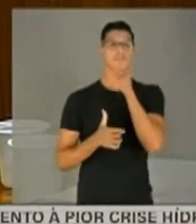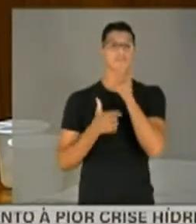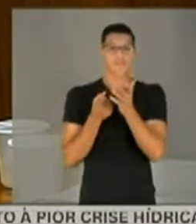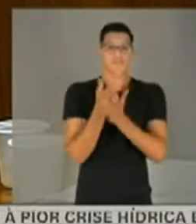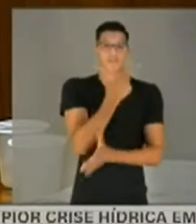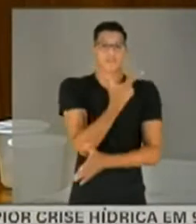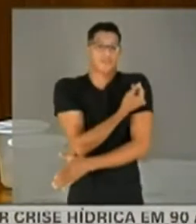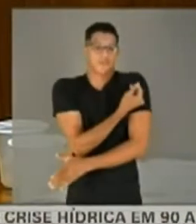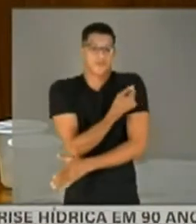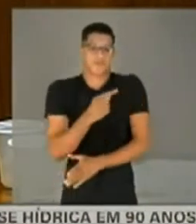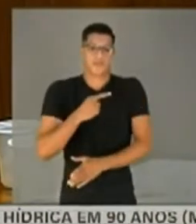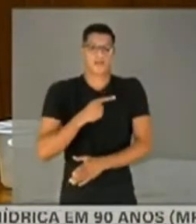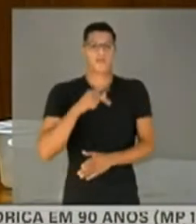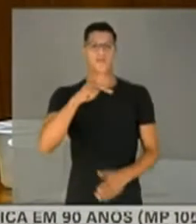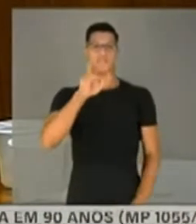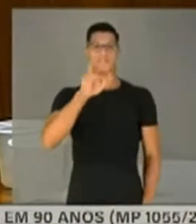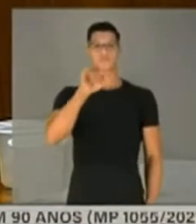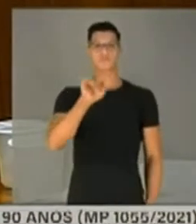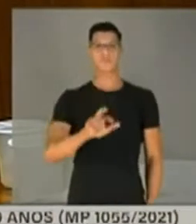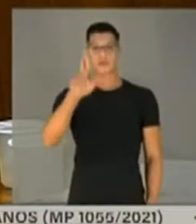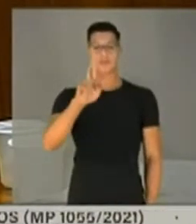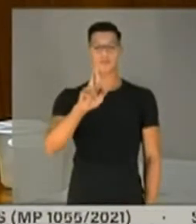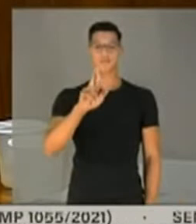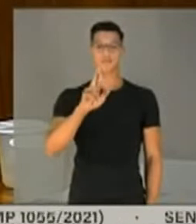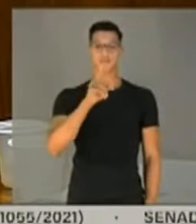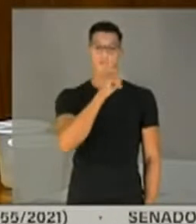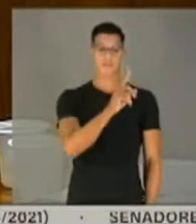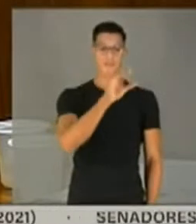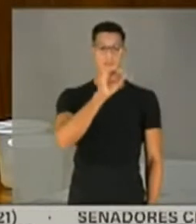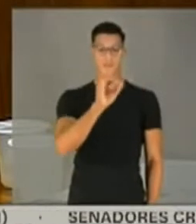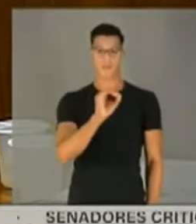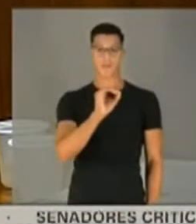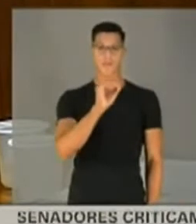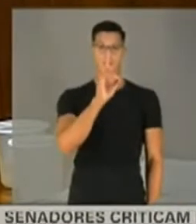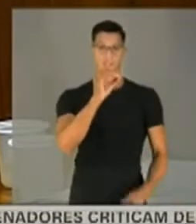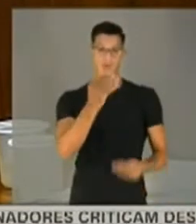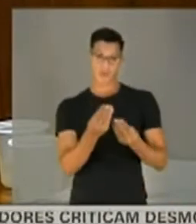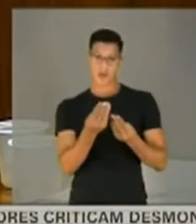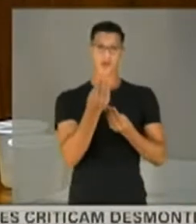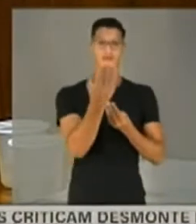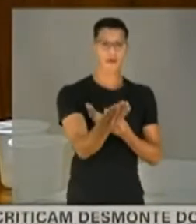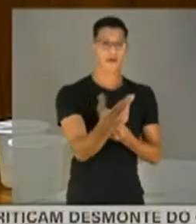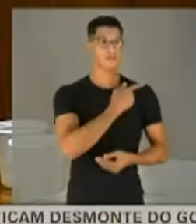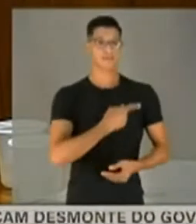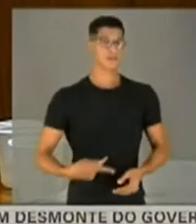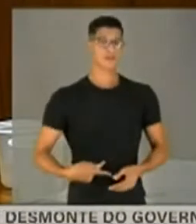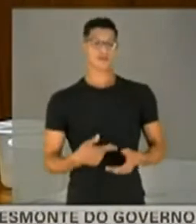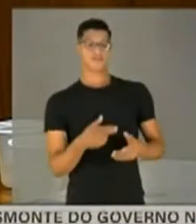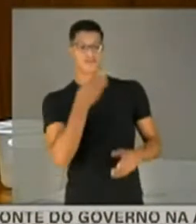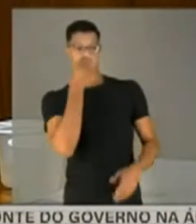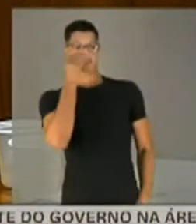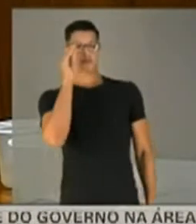vacina, sobretudo da Pfizer, 101 ofertas e o presidente negou